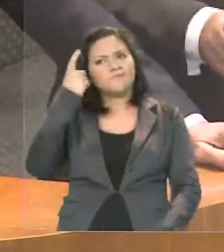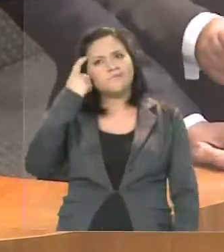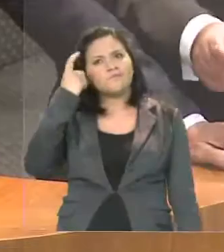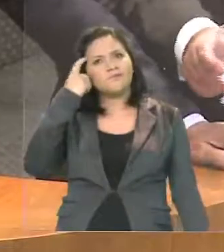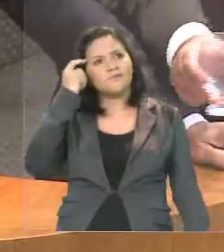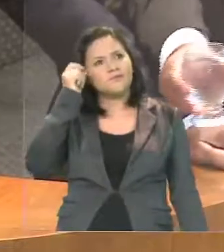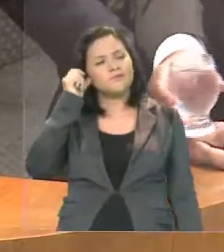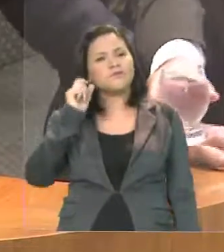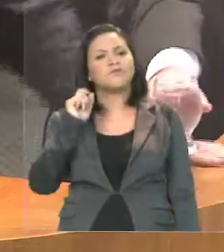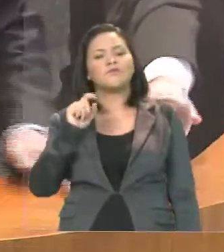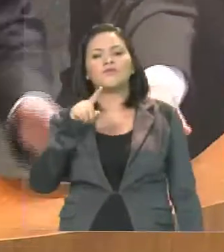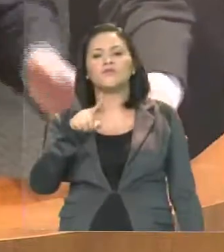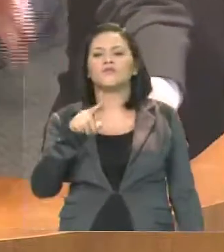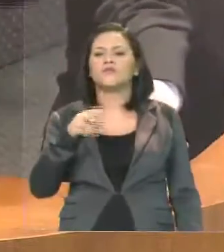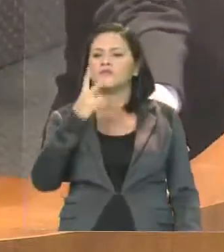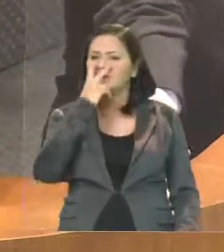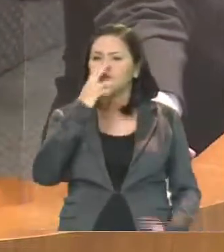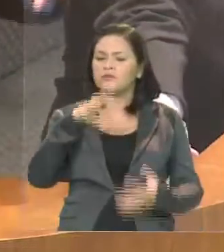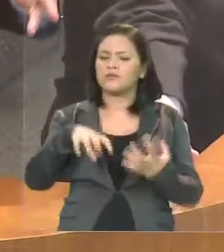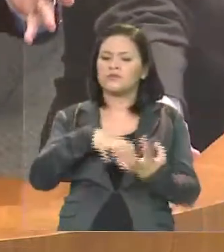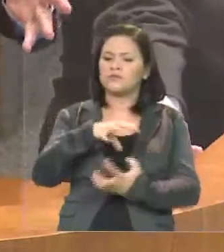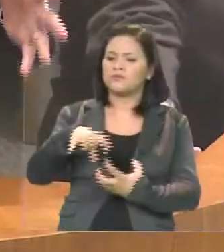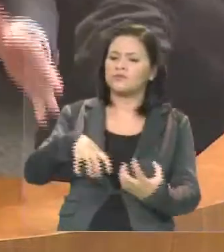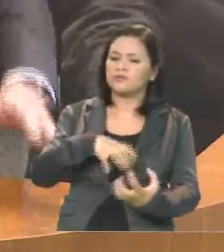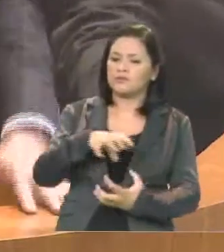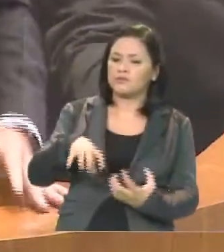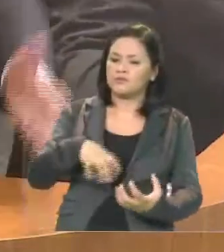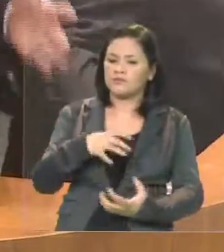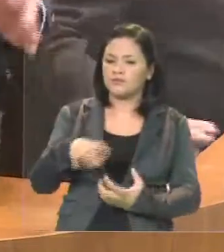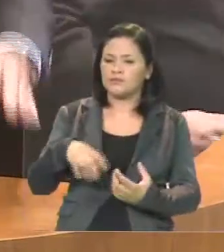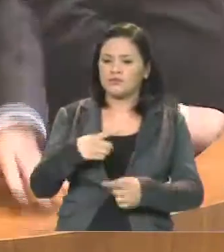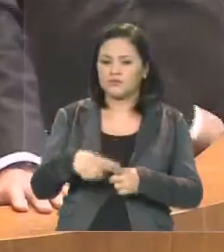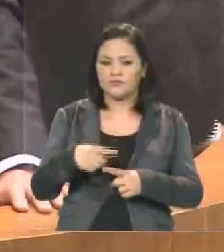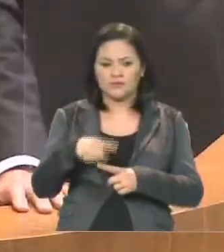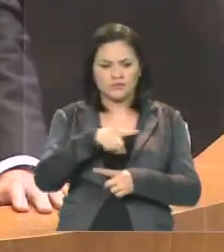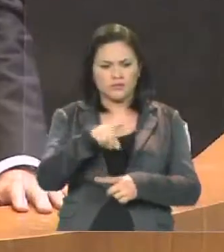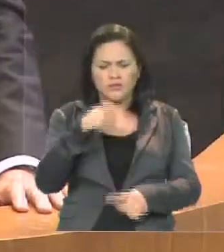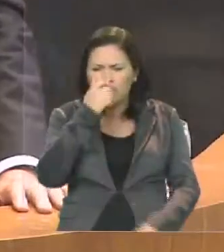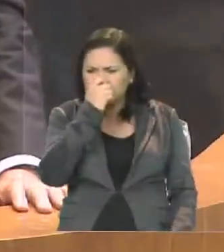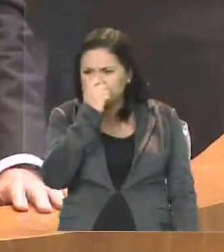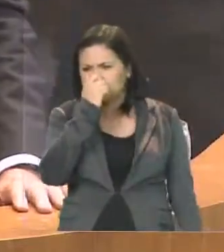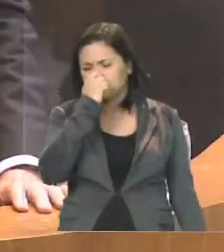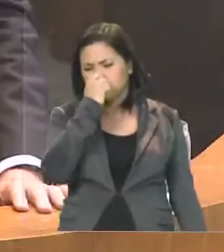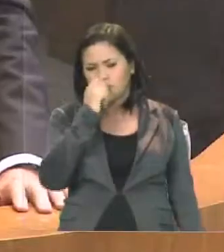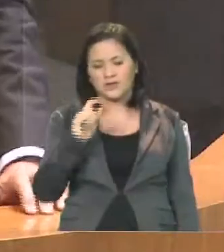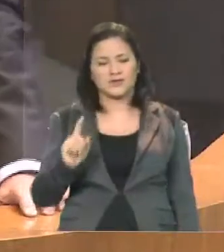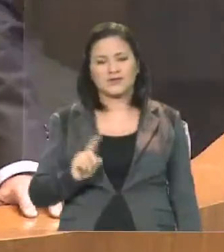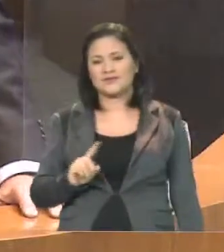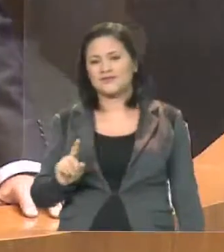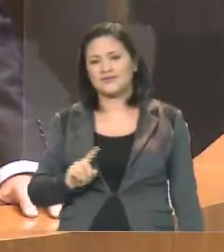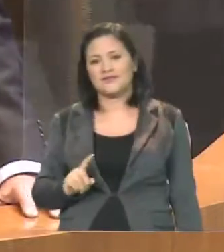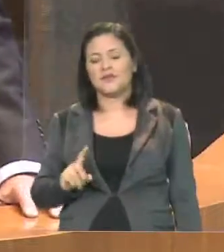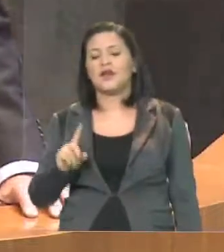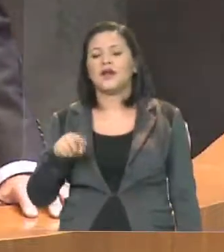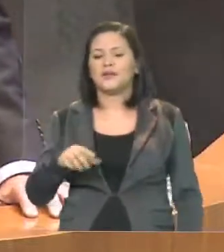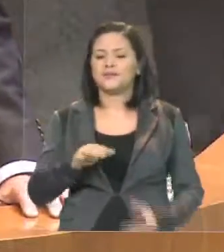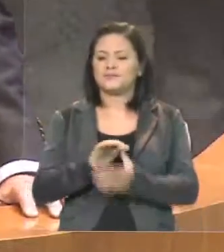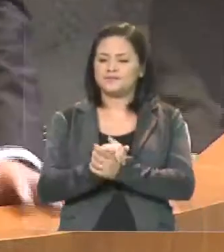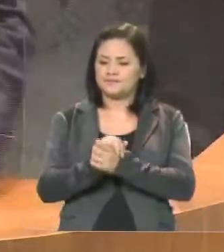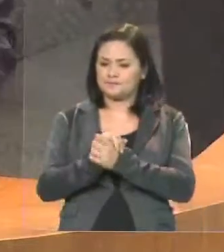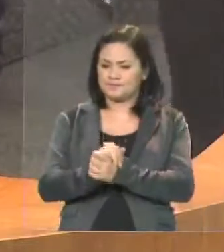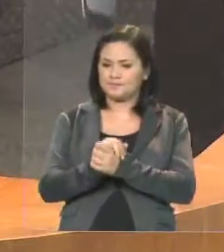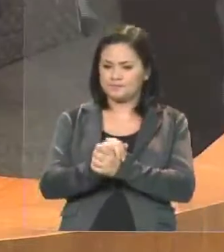que ali era um sistema de greve de tanta multidão e tantas faixas que eu vi. Não era. Eram saudações à comitiva do PEM que